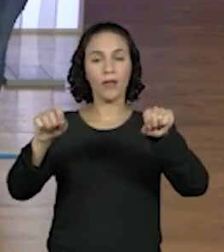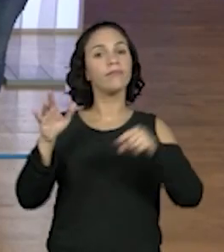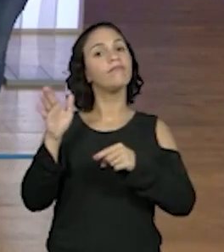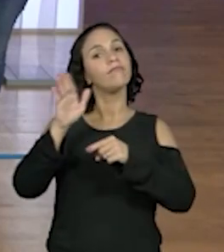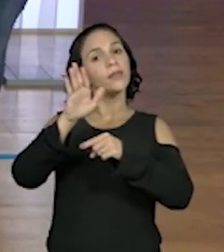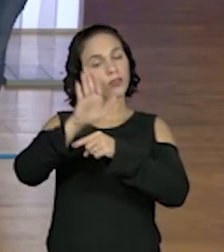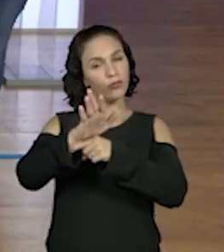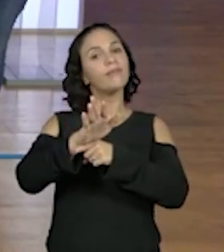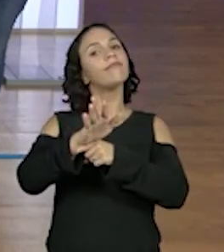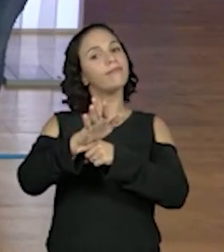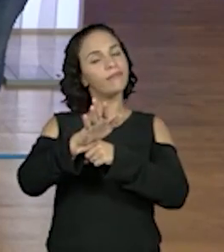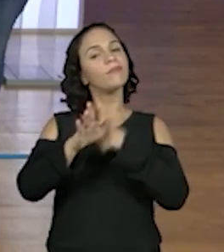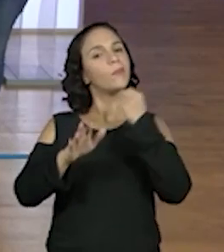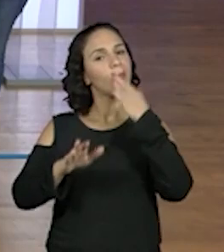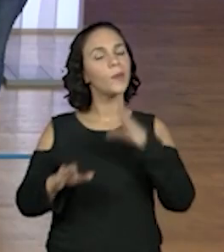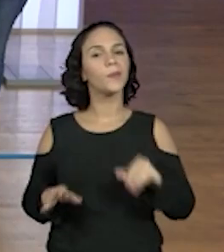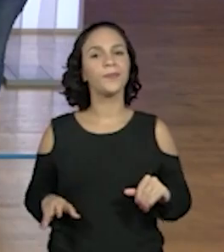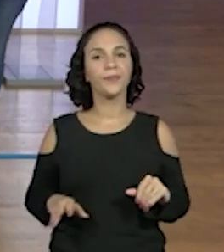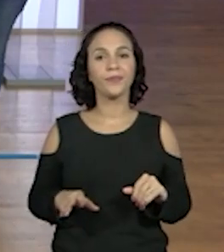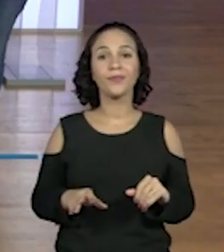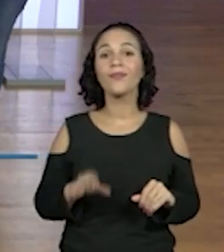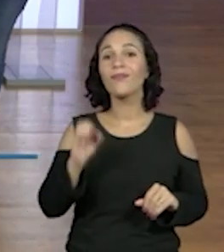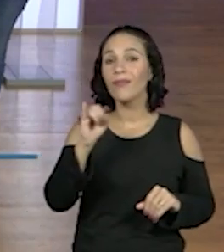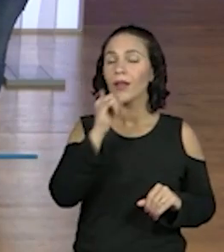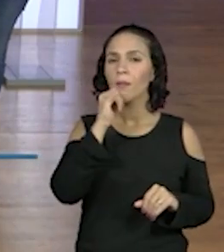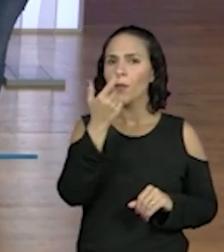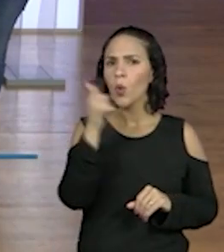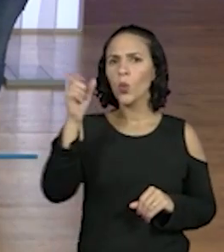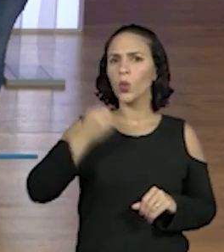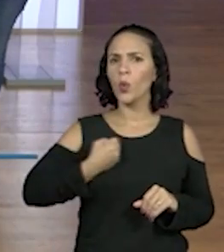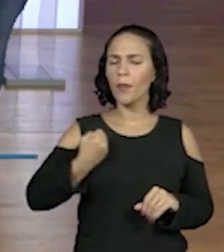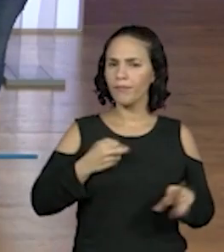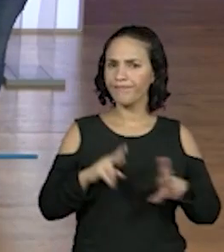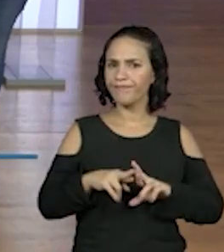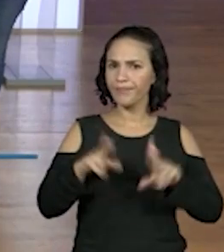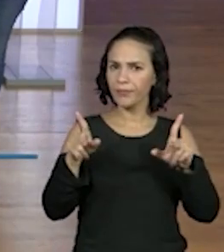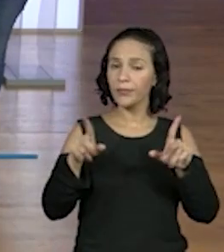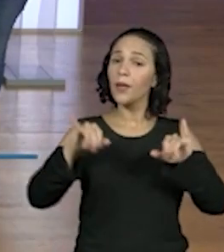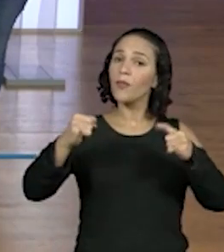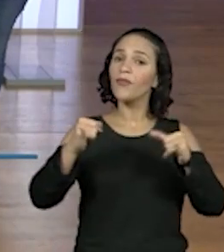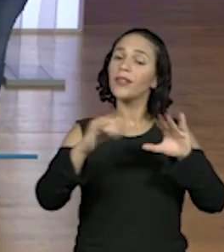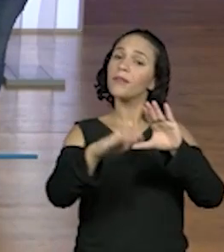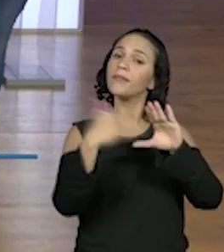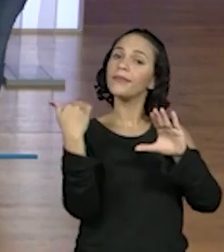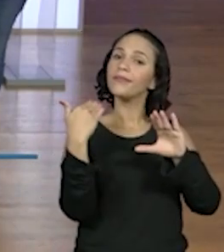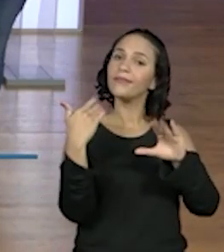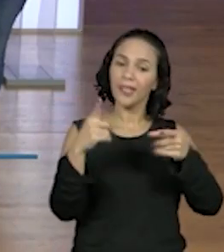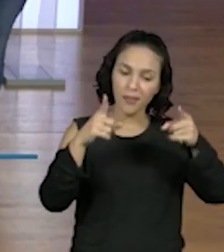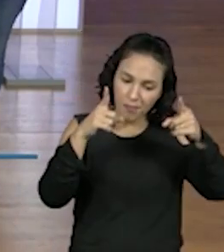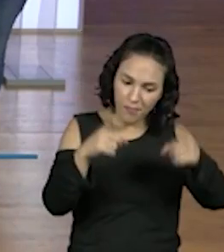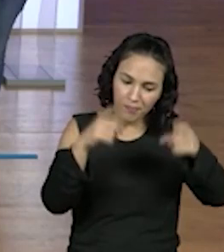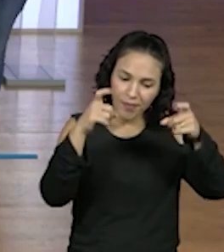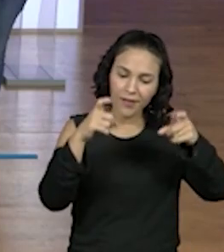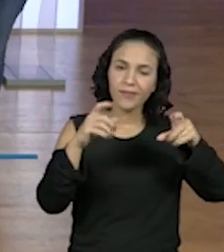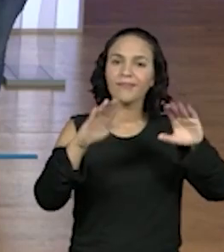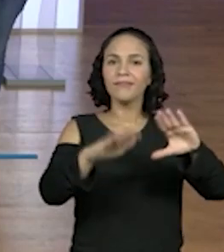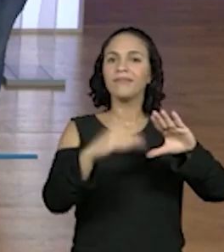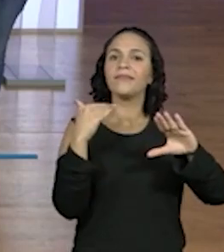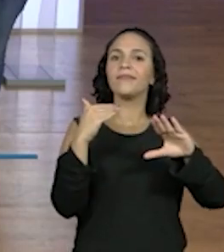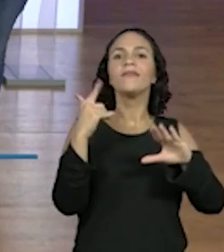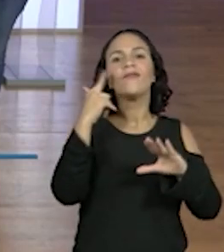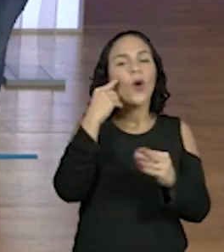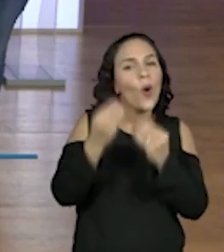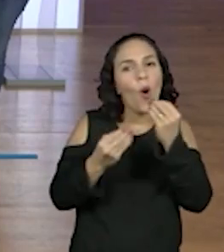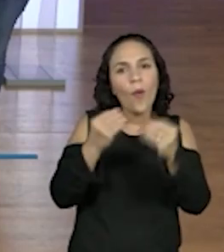nos números. Não esqueçam, se pensarem em outros números, mandem as fotos, registrem, mostrem como